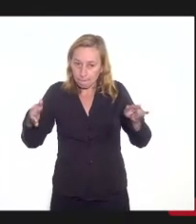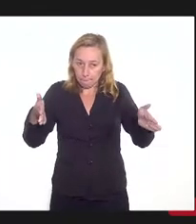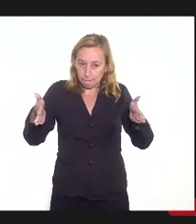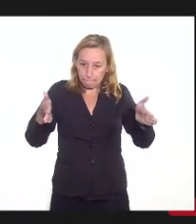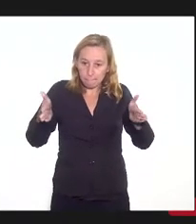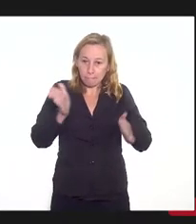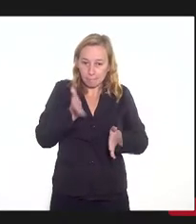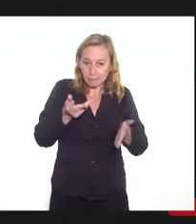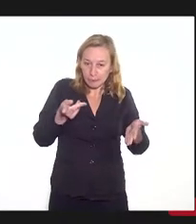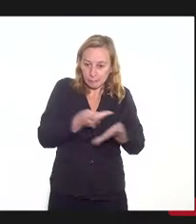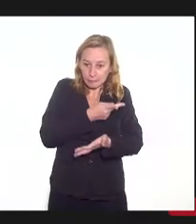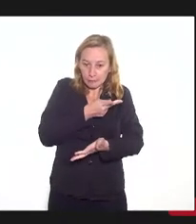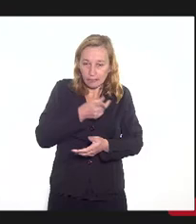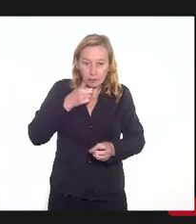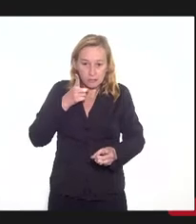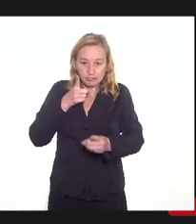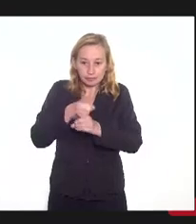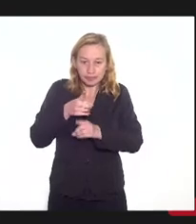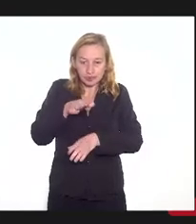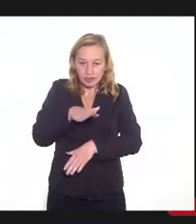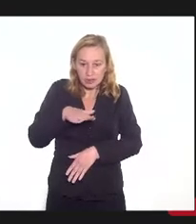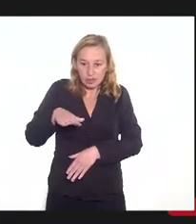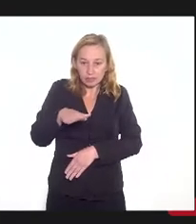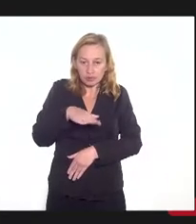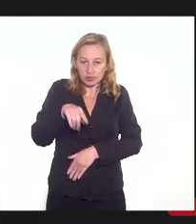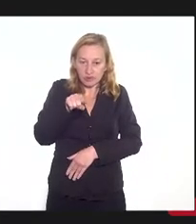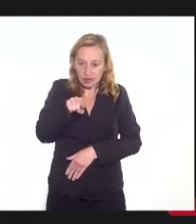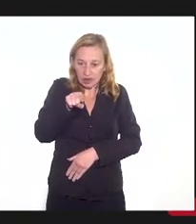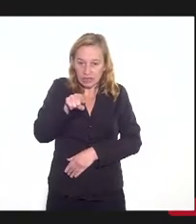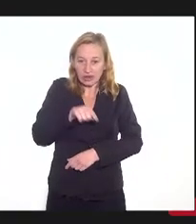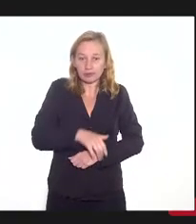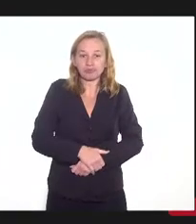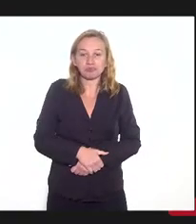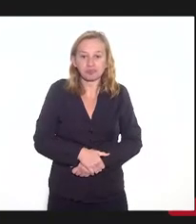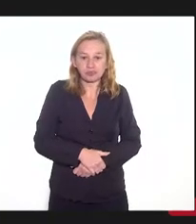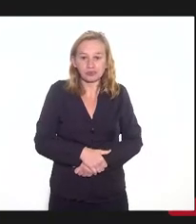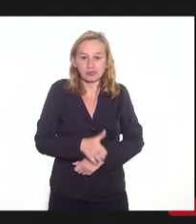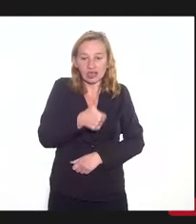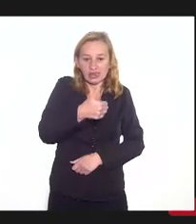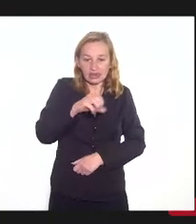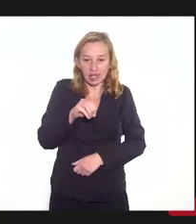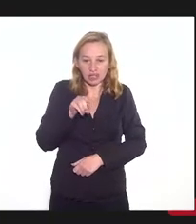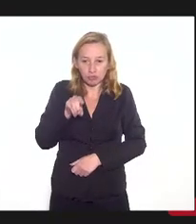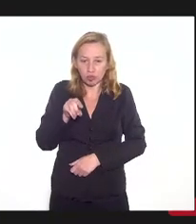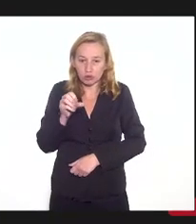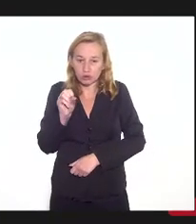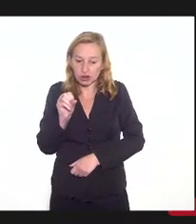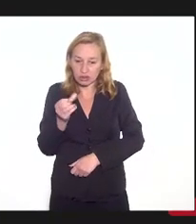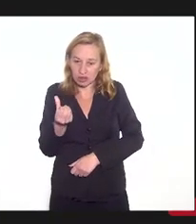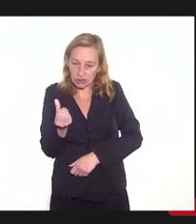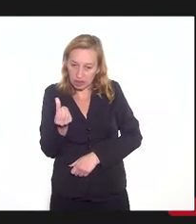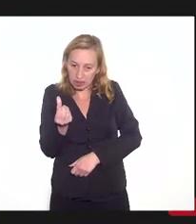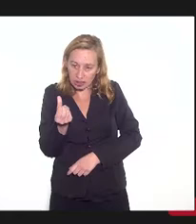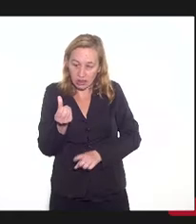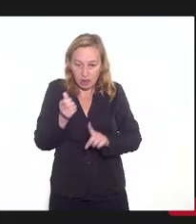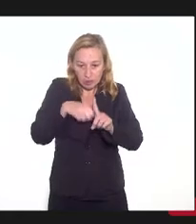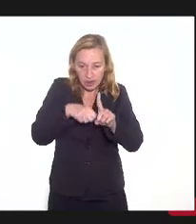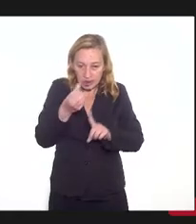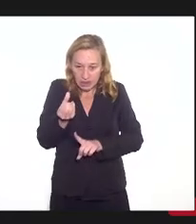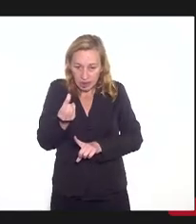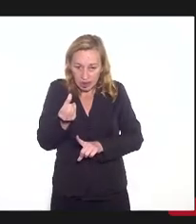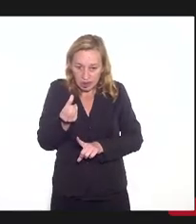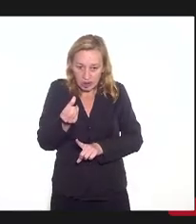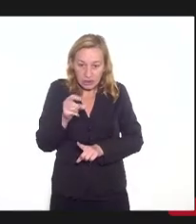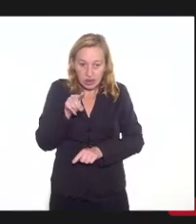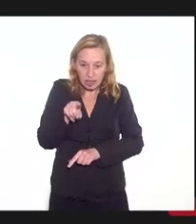aconteceu, nós nos encontramos nessa fase aqui. no dia 10 do 6, aqui foi a confirmação